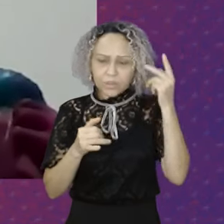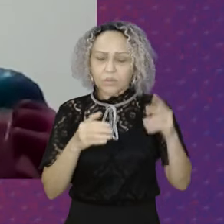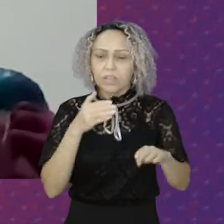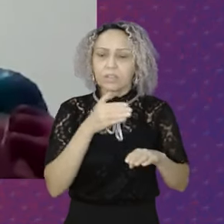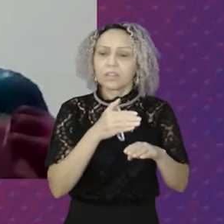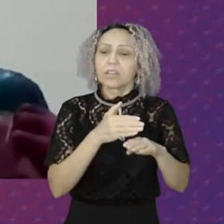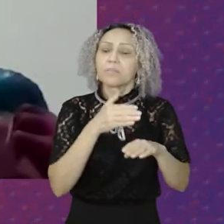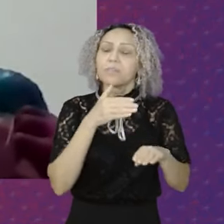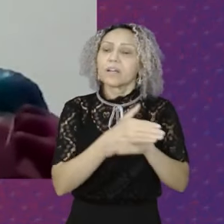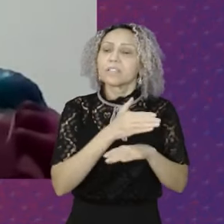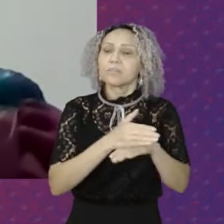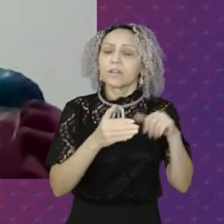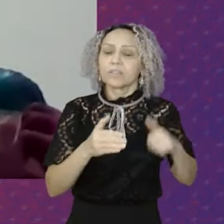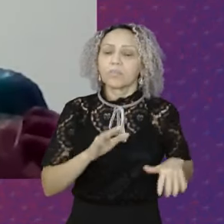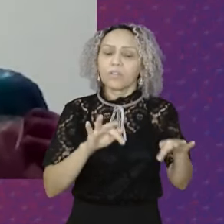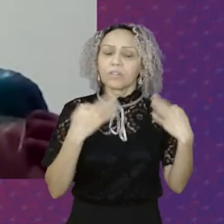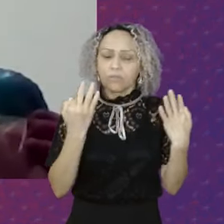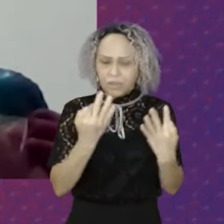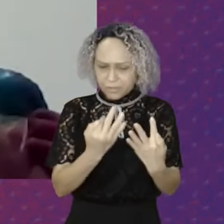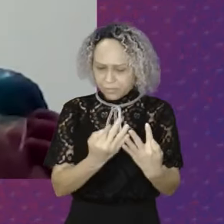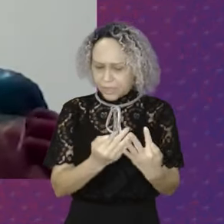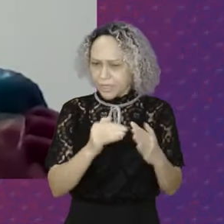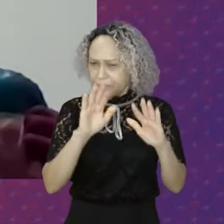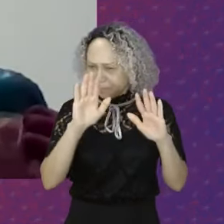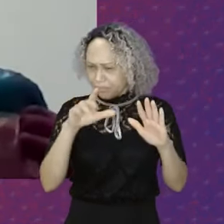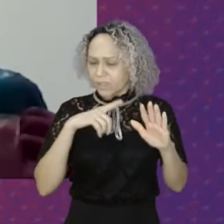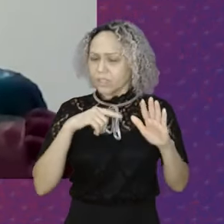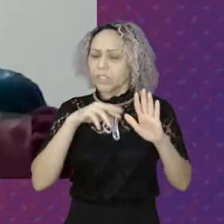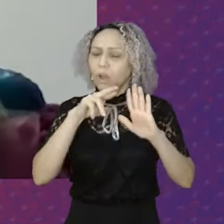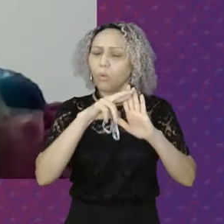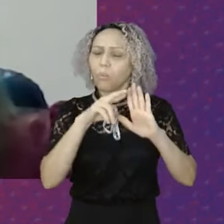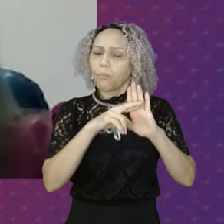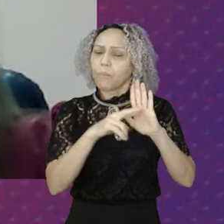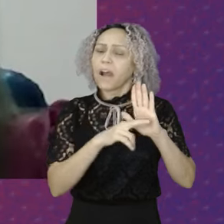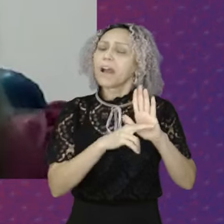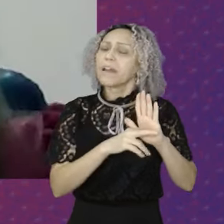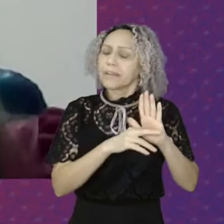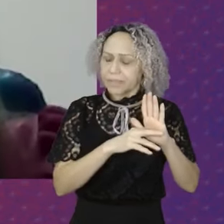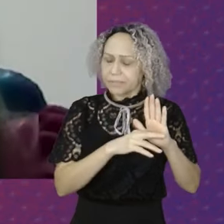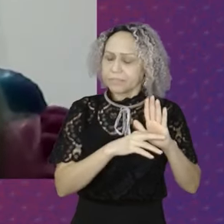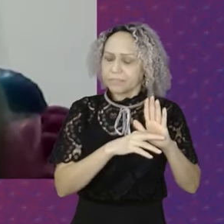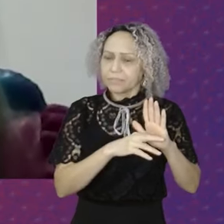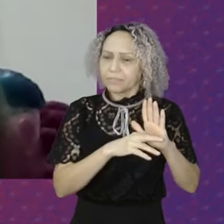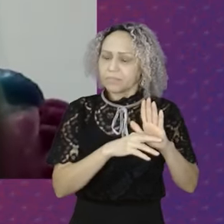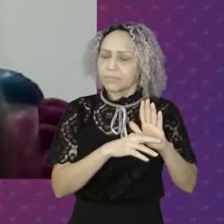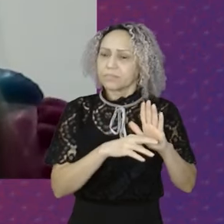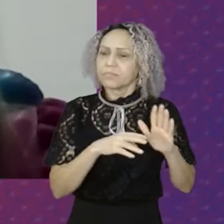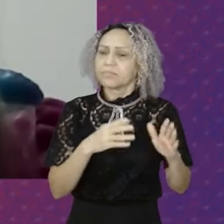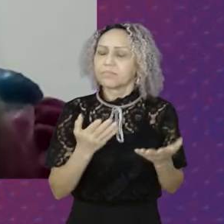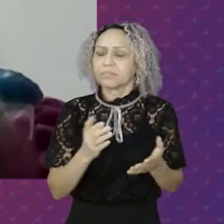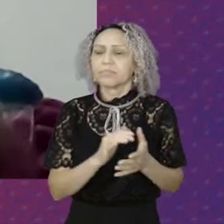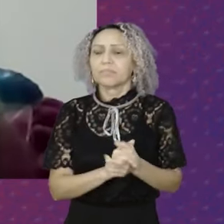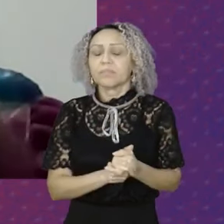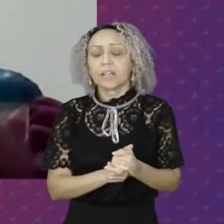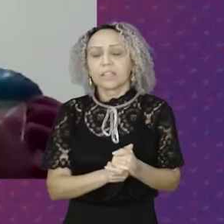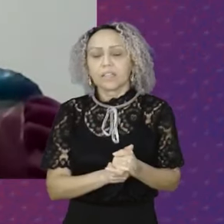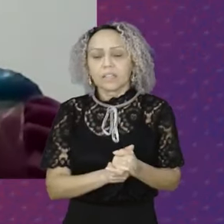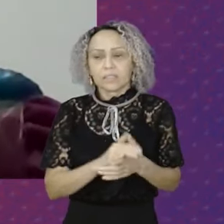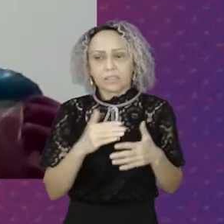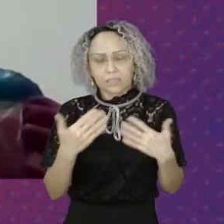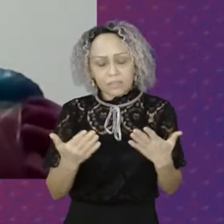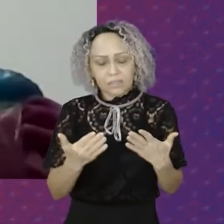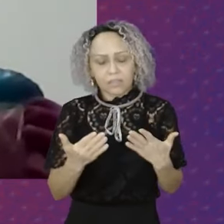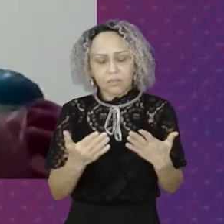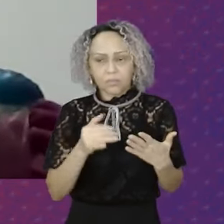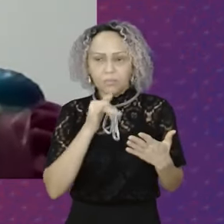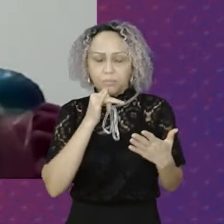Do programa Bolsa Família Eu preciso cumprir Algumas condicionalidades E isso me leva A buscar o programa A buscar os